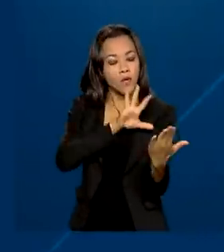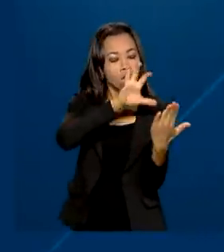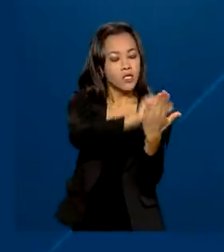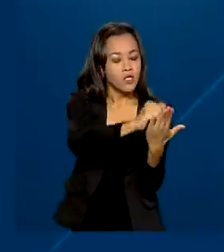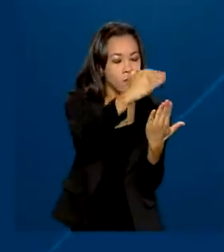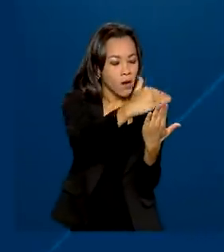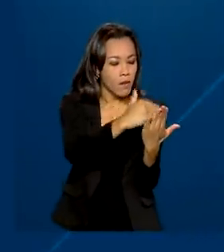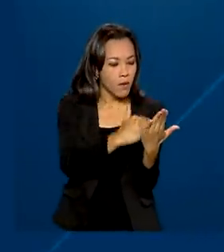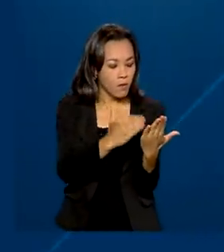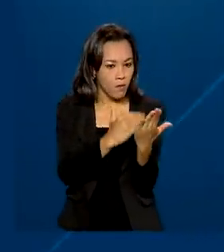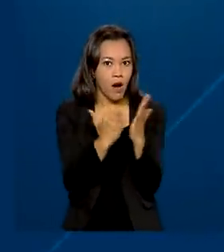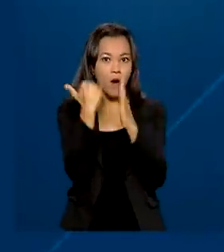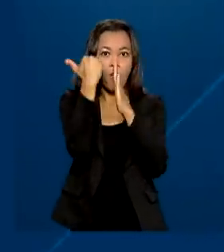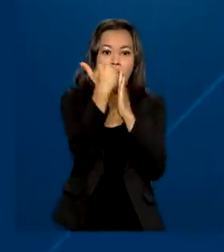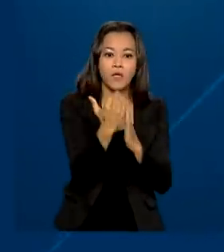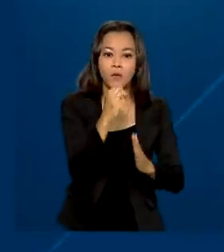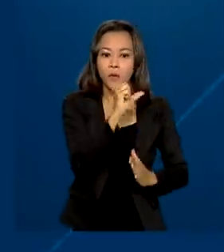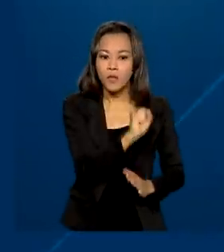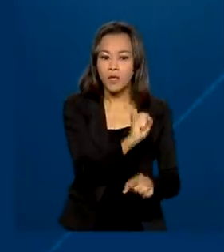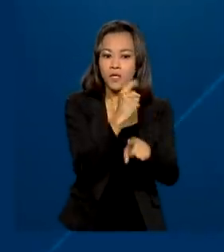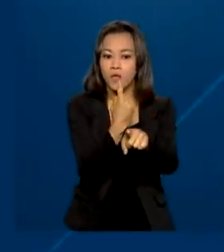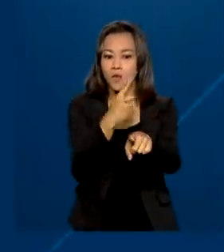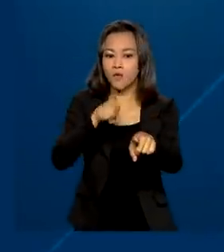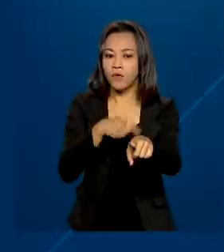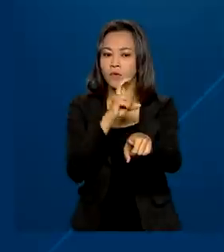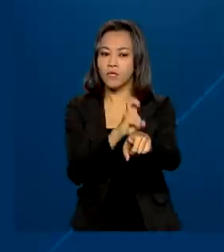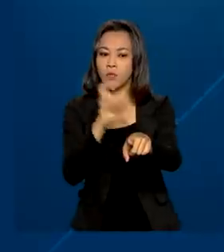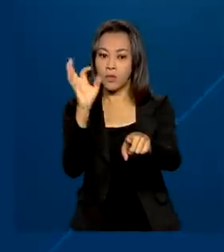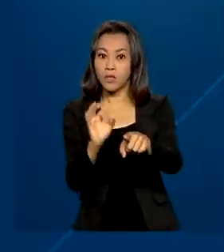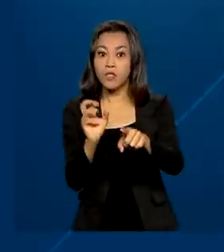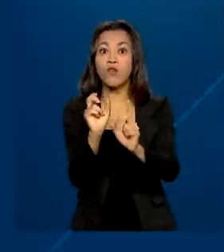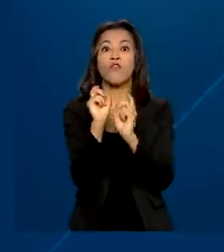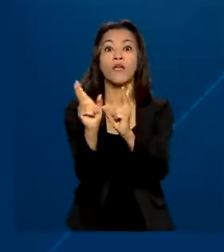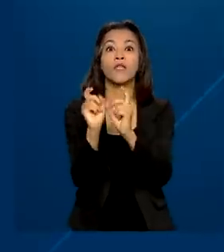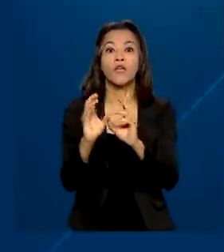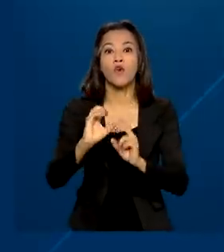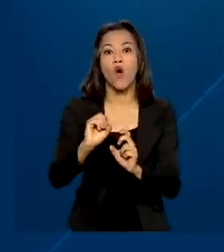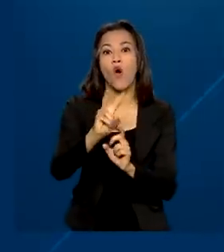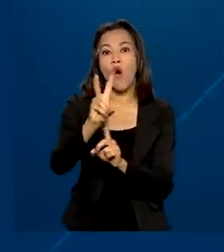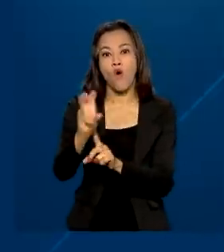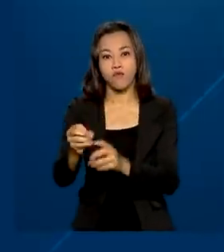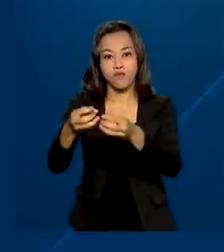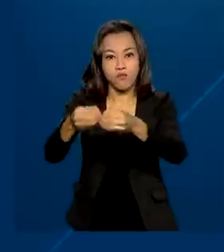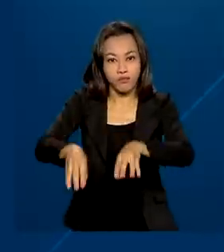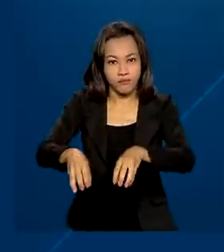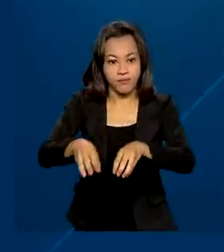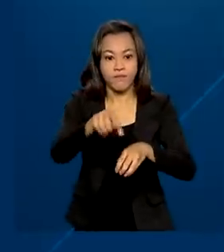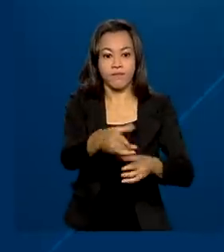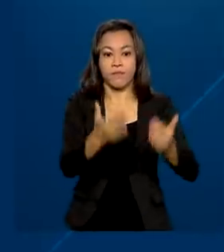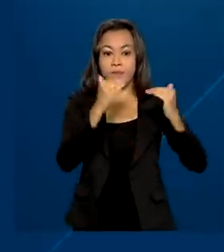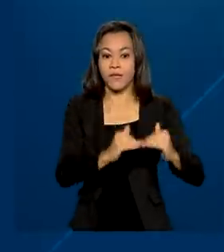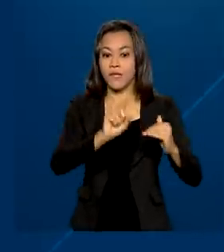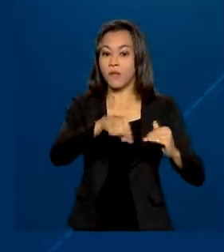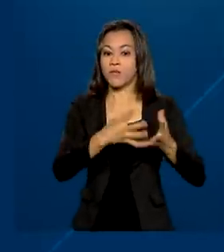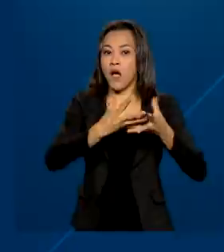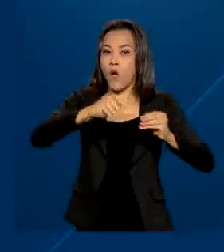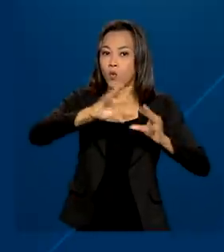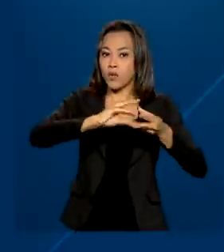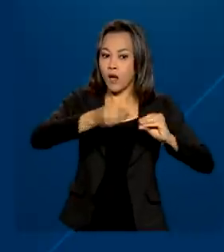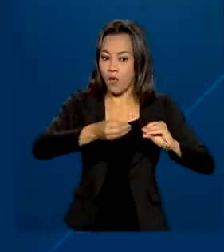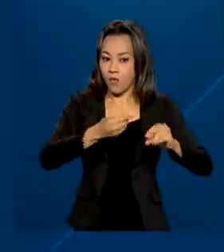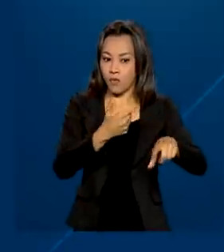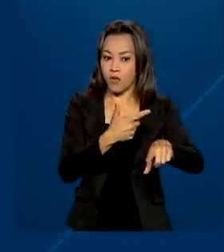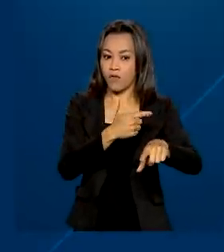de 81,5% nas exportações de ovos, de 23% de algodão e 11